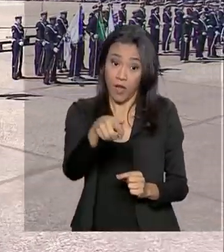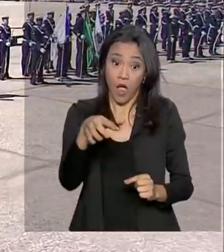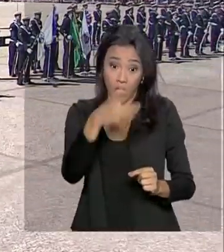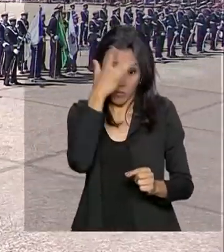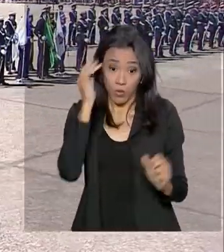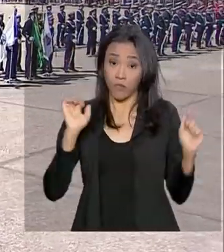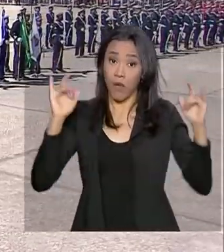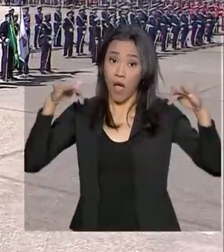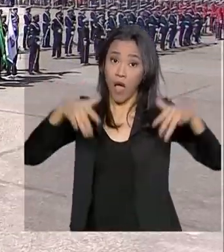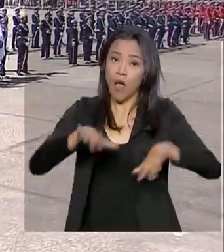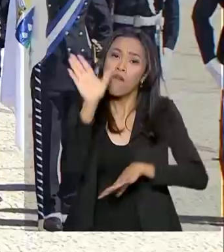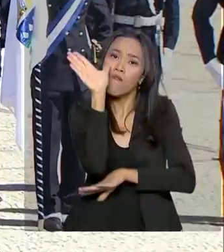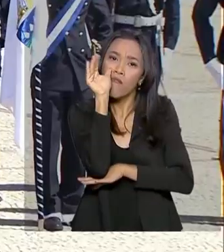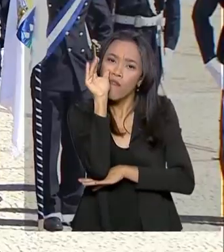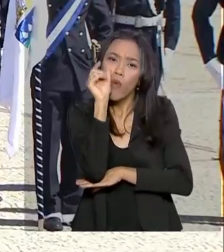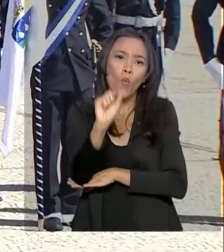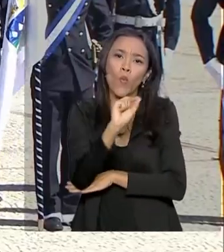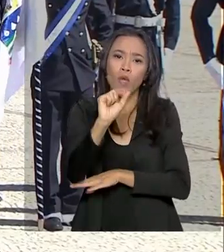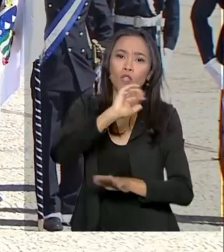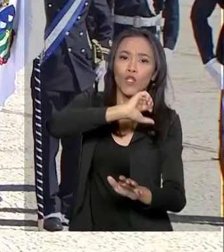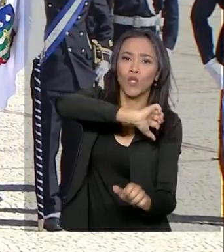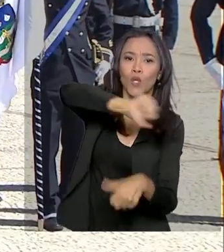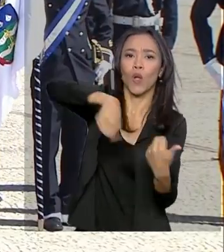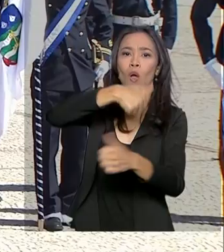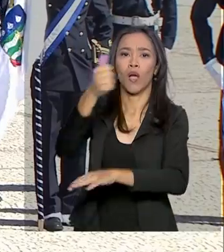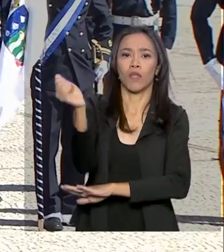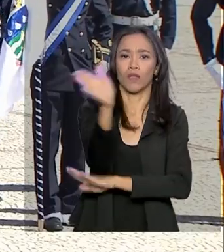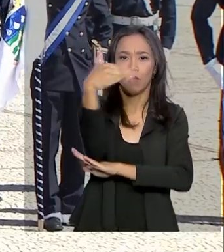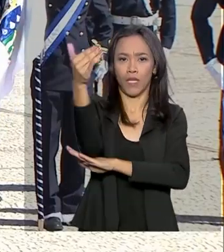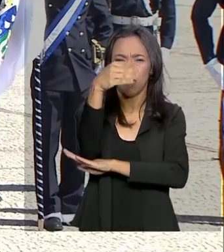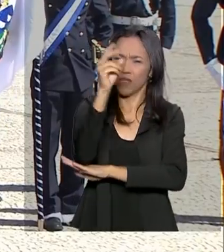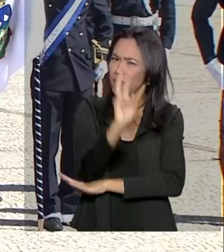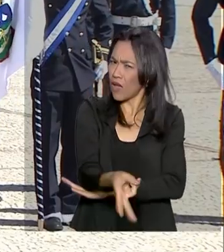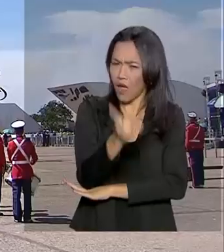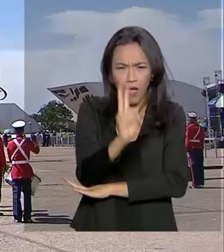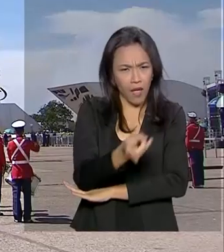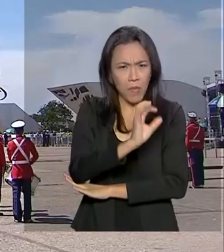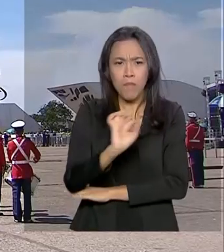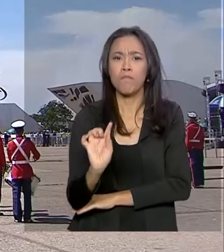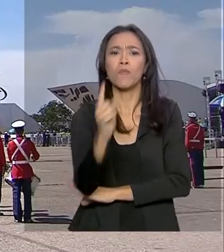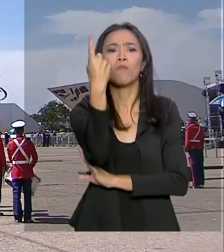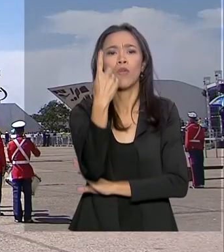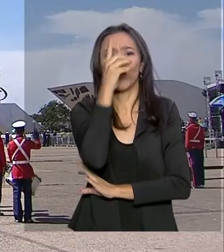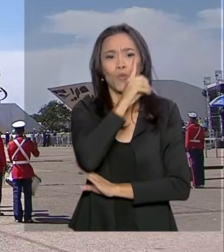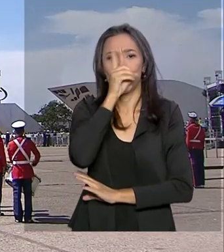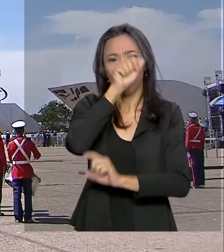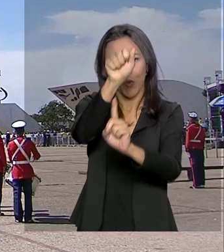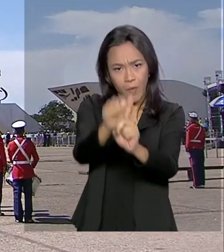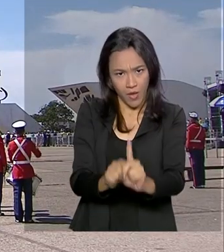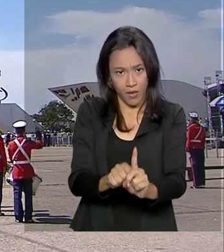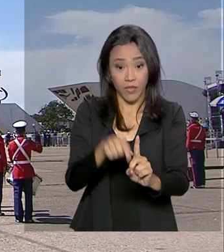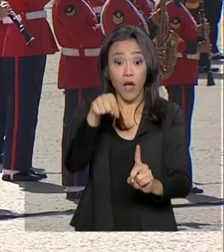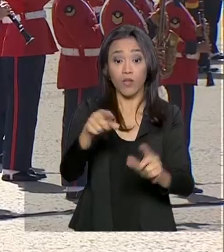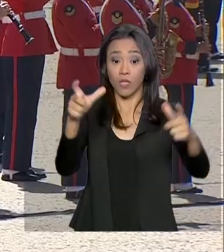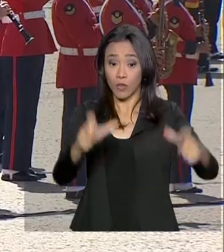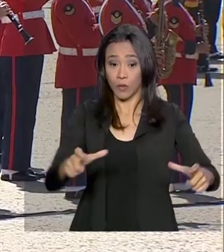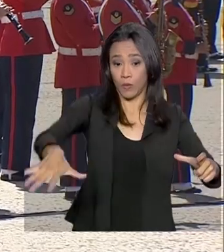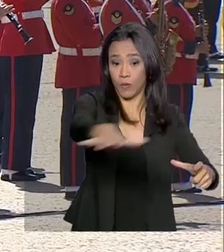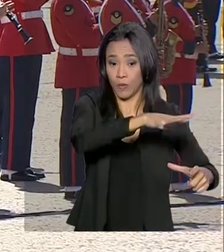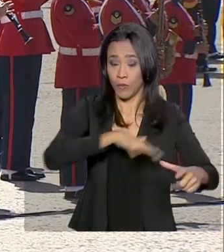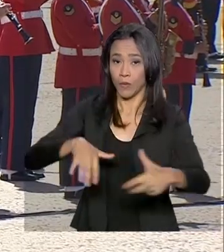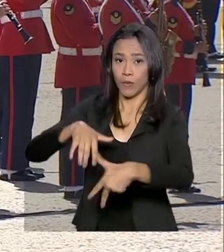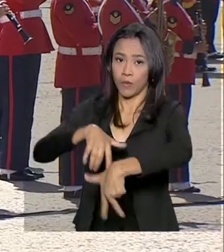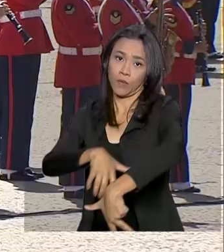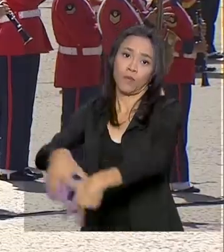da troca da bandeira, que acontece sempre no primeiro domingo do mês, na Praça dos Três Poderes. E ainda com